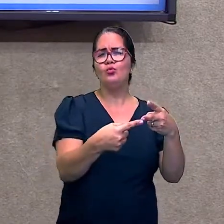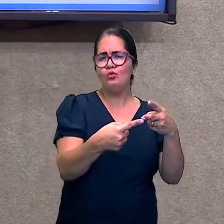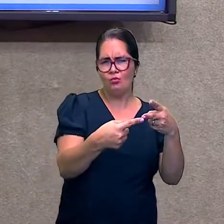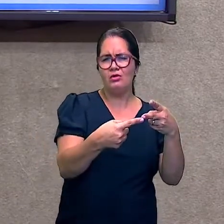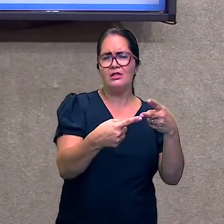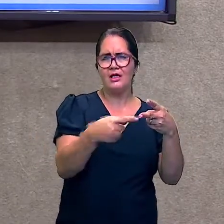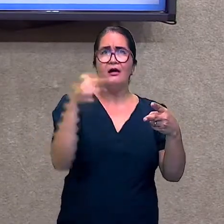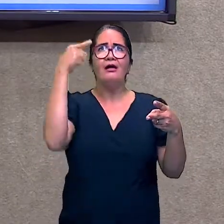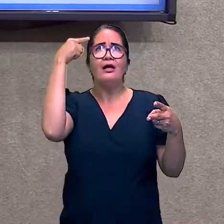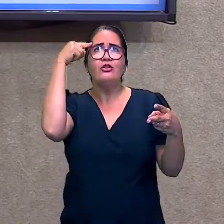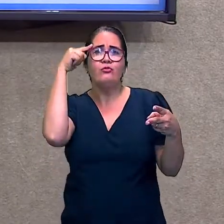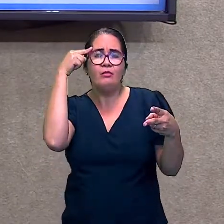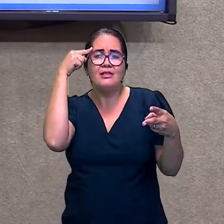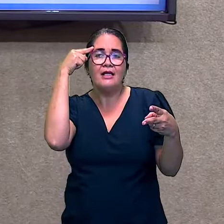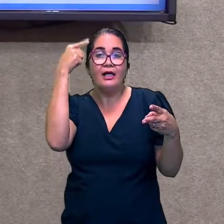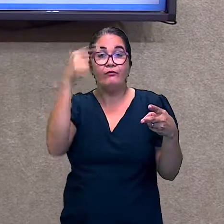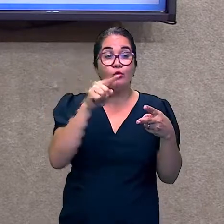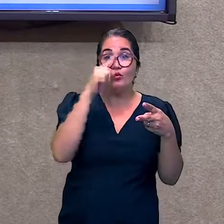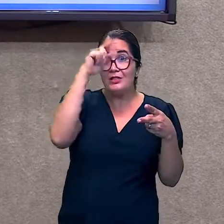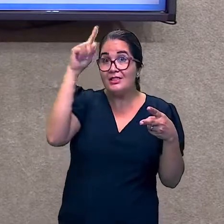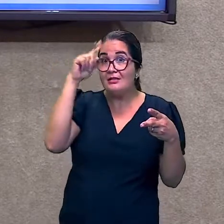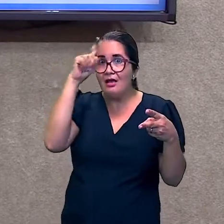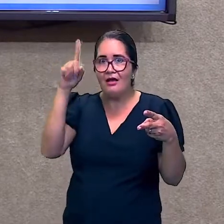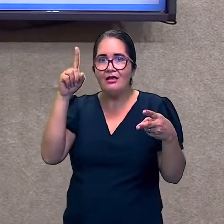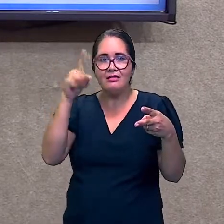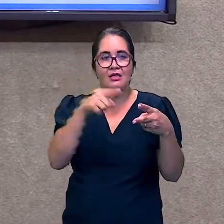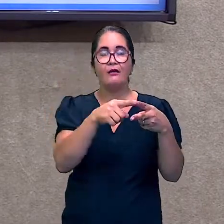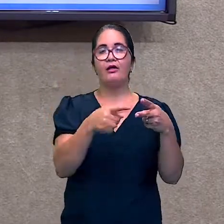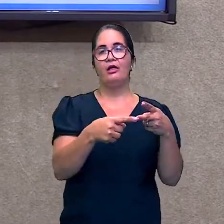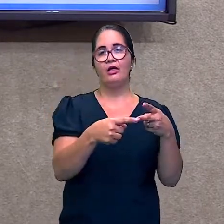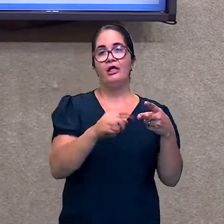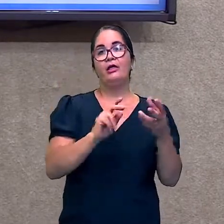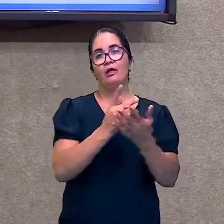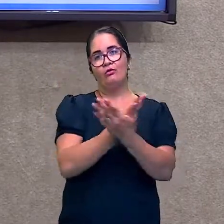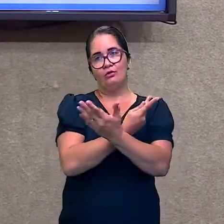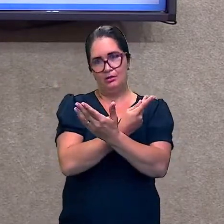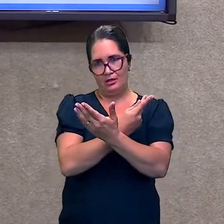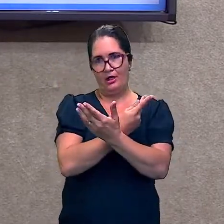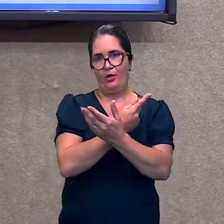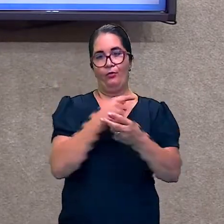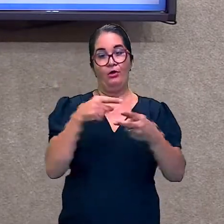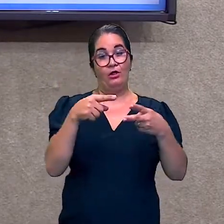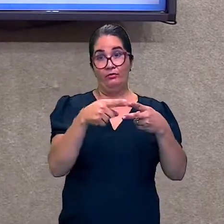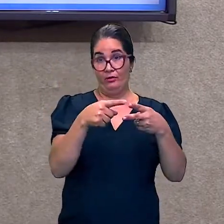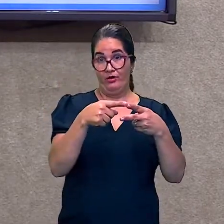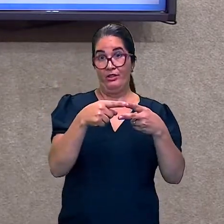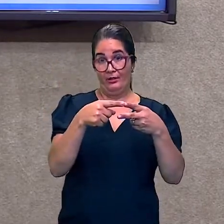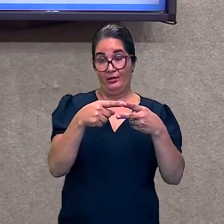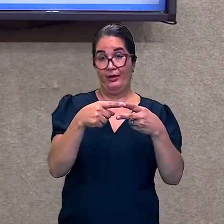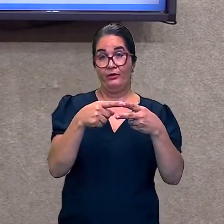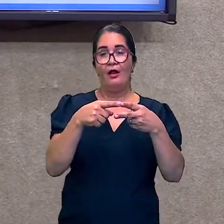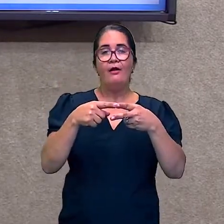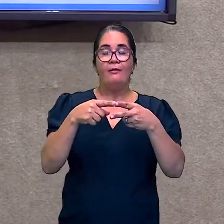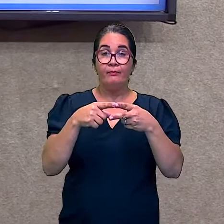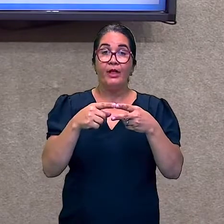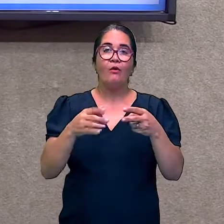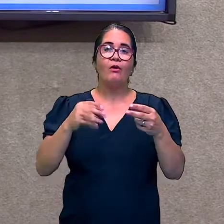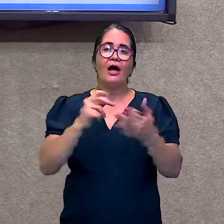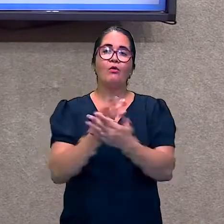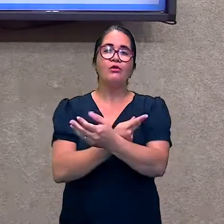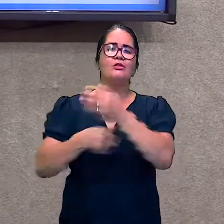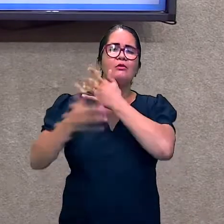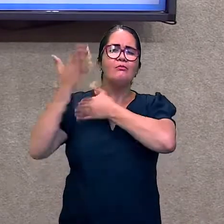parar um pouquinho e pensar. Duas tendências. Que saiu da Idade Antiga para a Idade